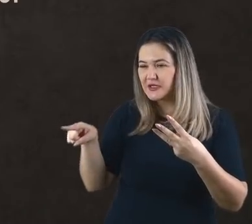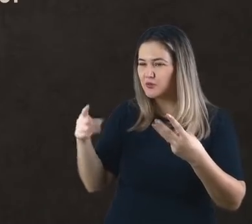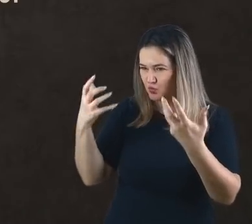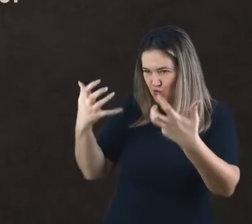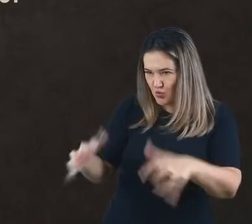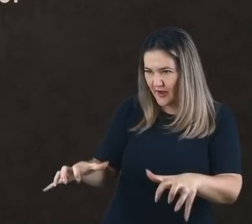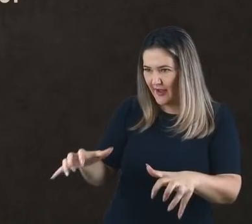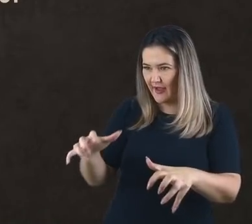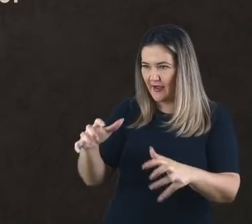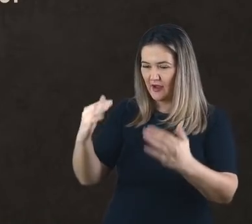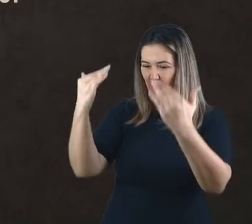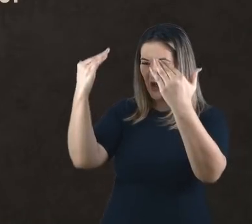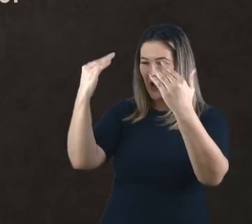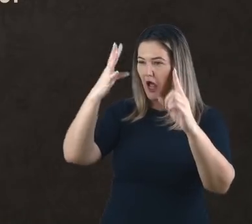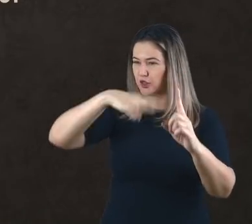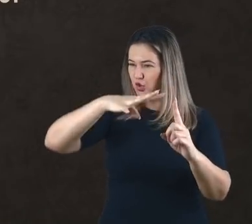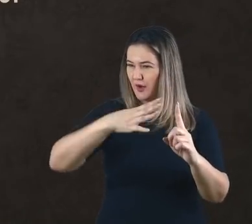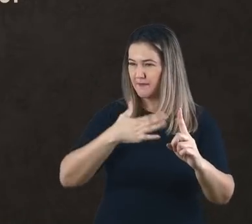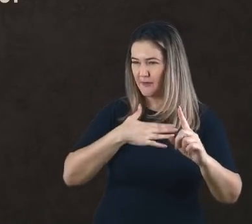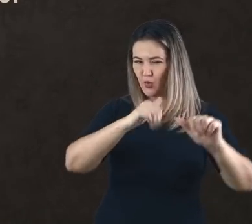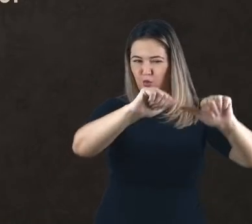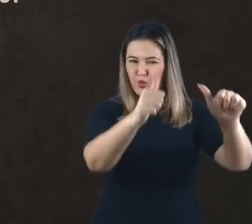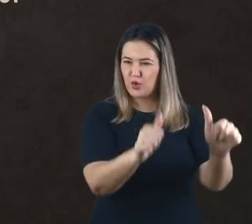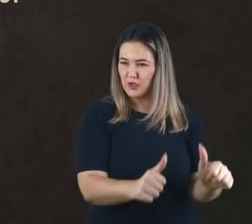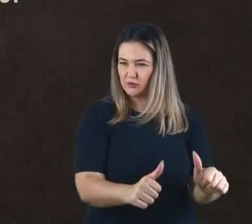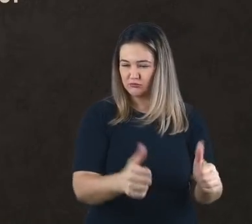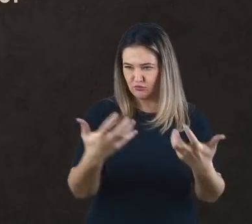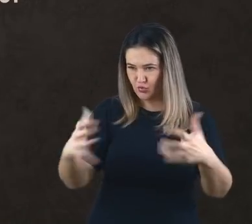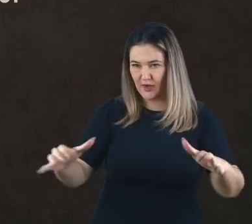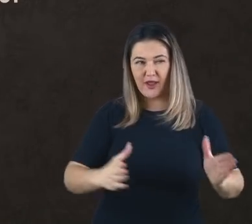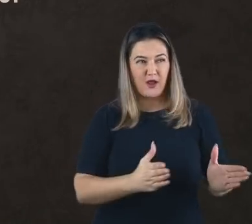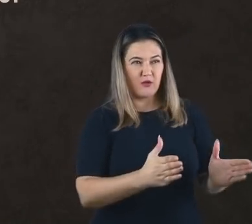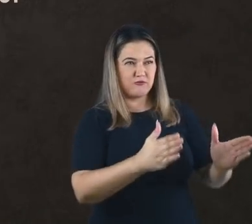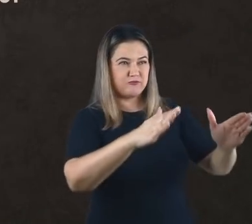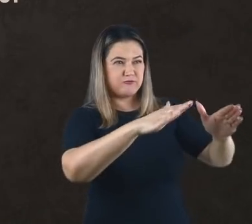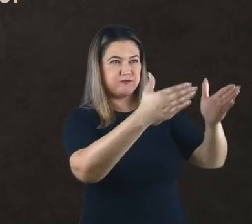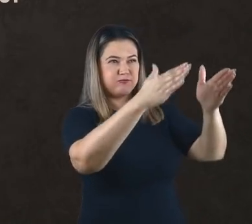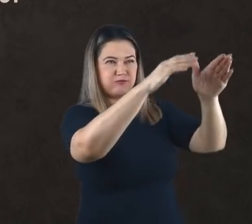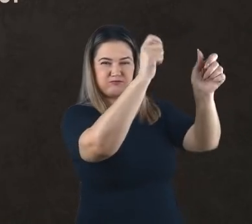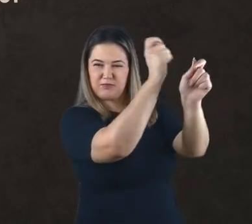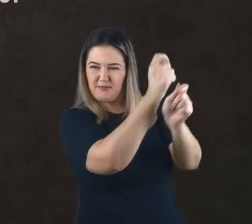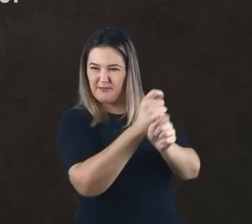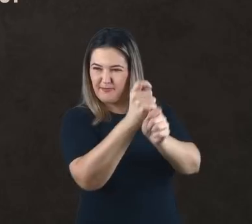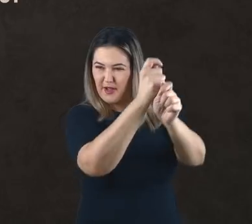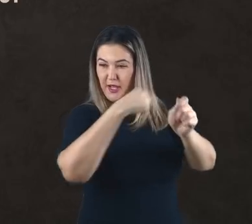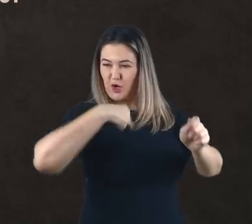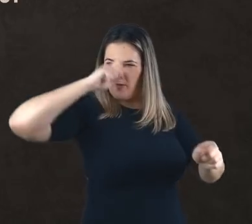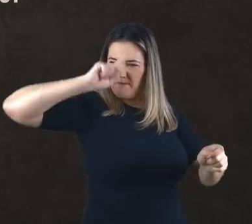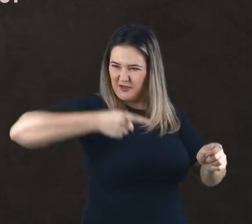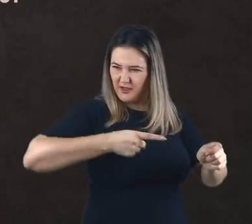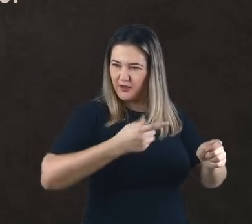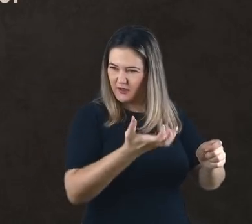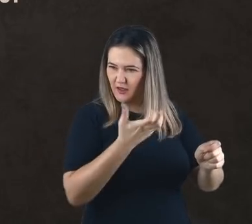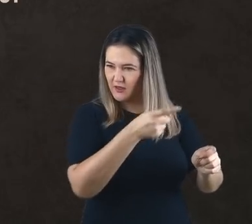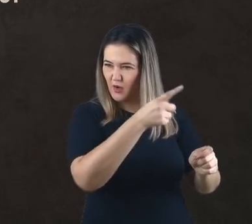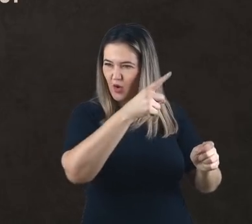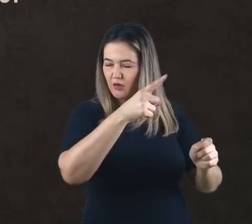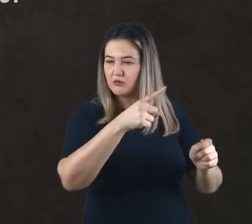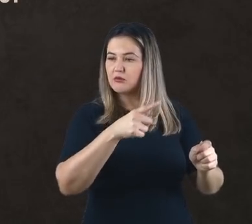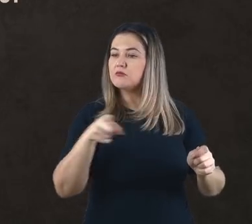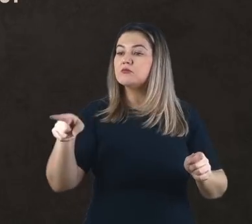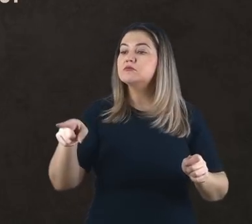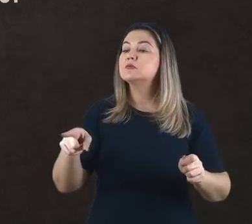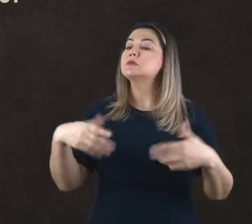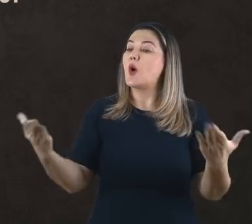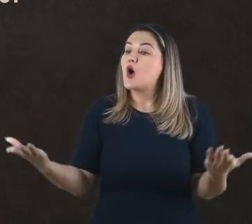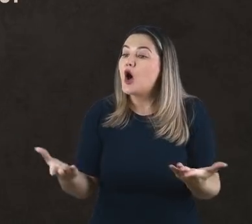que vocês não prestam culto aos meus deuses nem adoram a imagem de ouro que eu mandei erguer? Agora, pois, quando vocês ouvirem